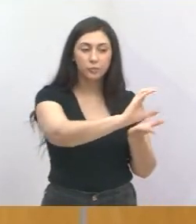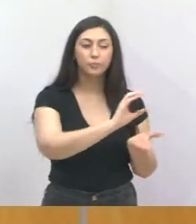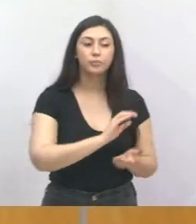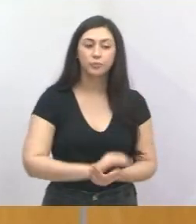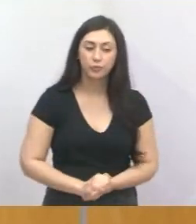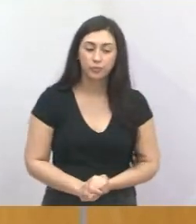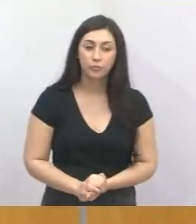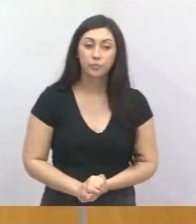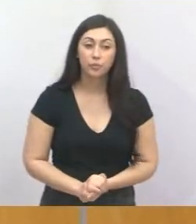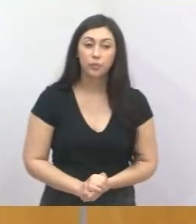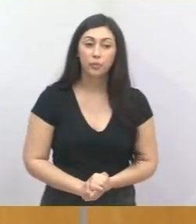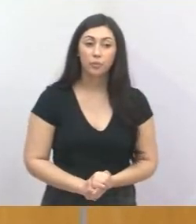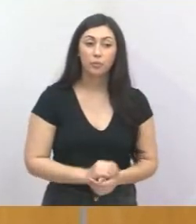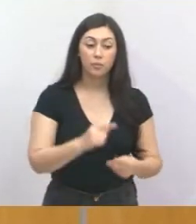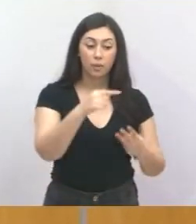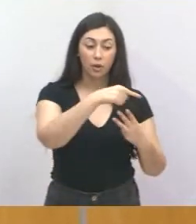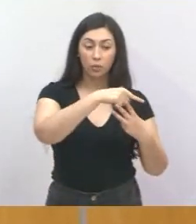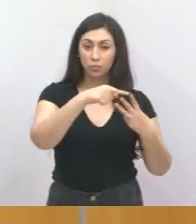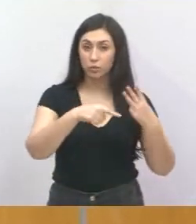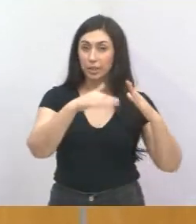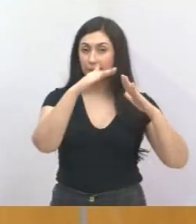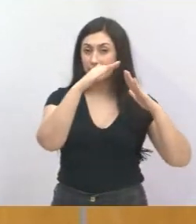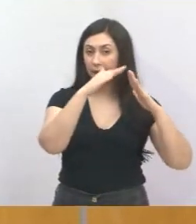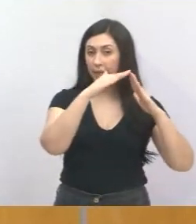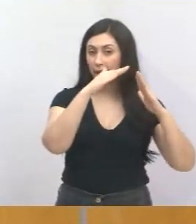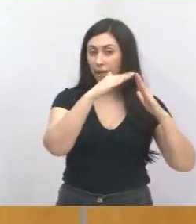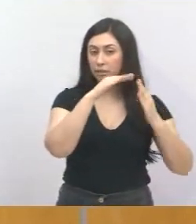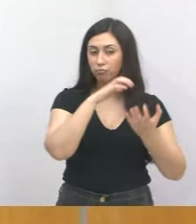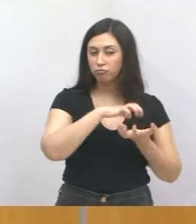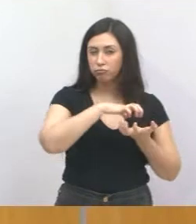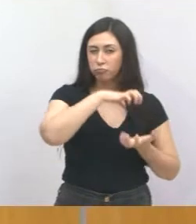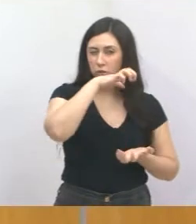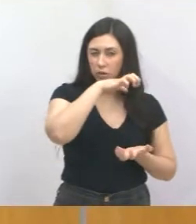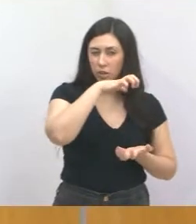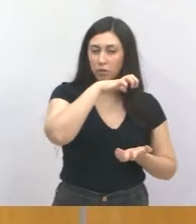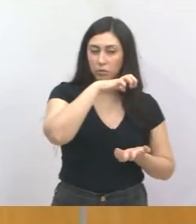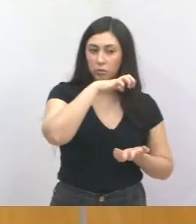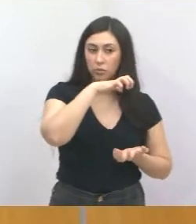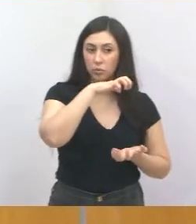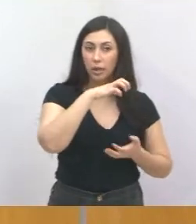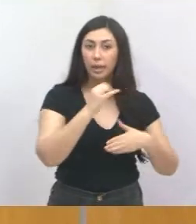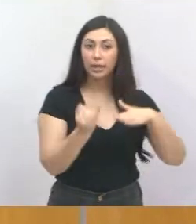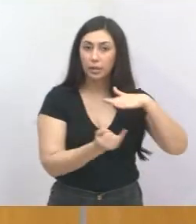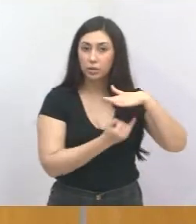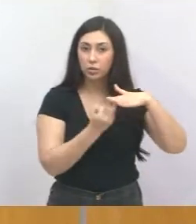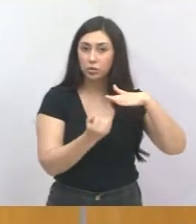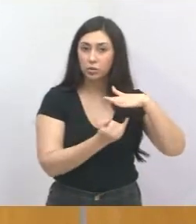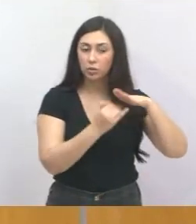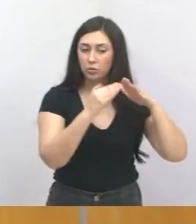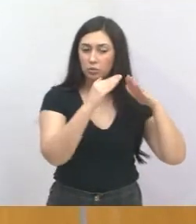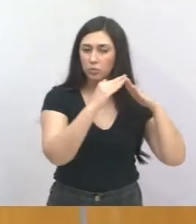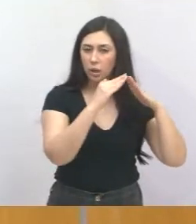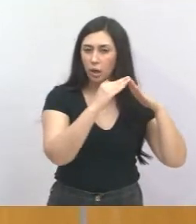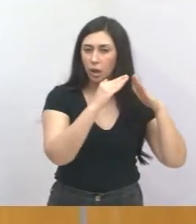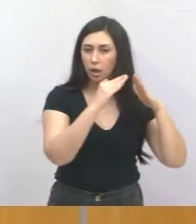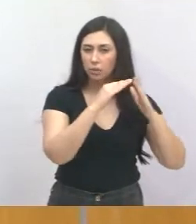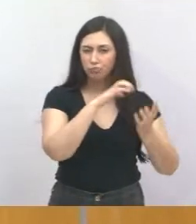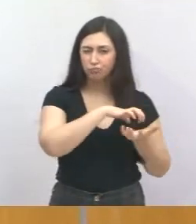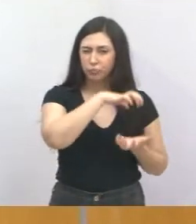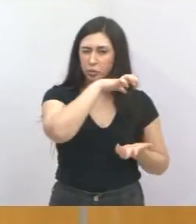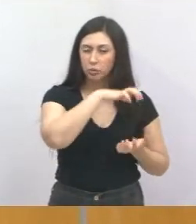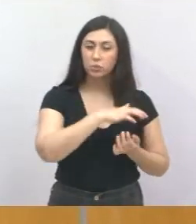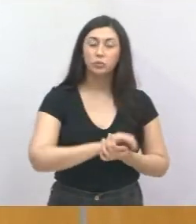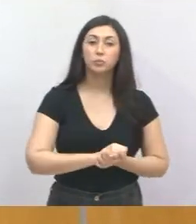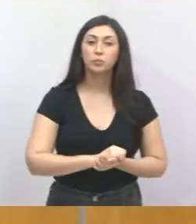repassar aos três asilos, tecnicamente falando, instituição de longa permanência. Então